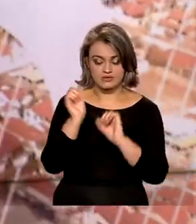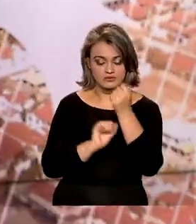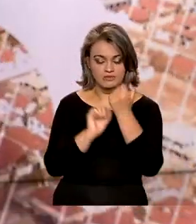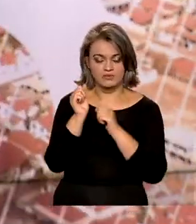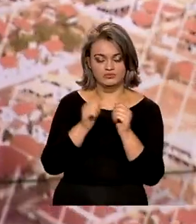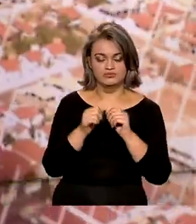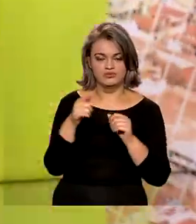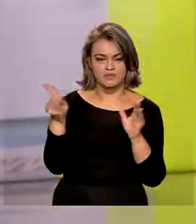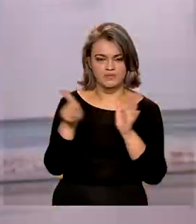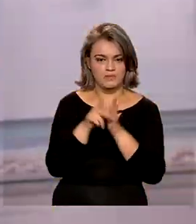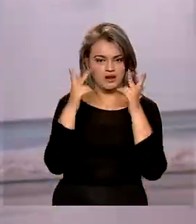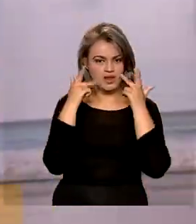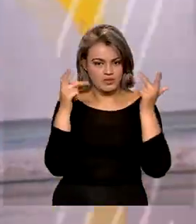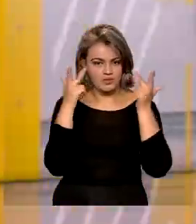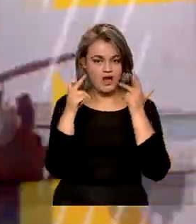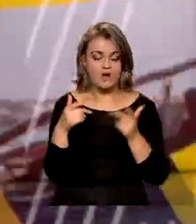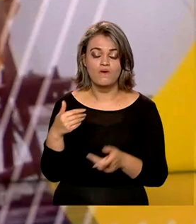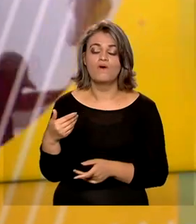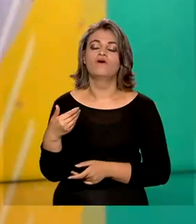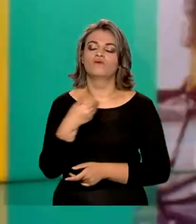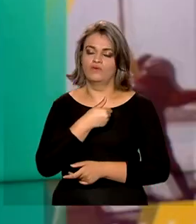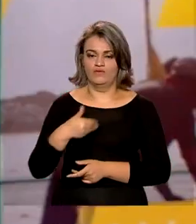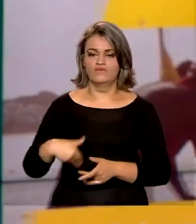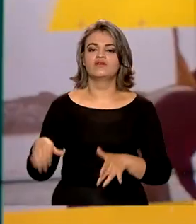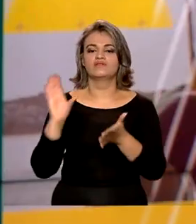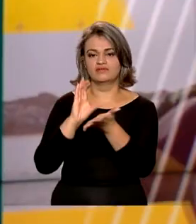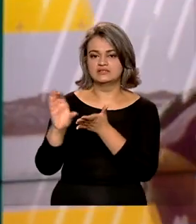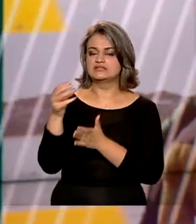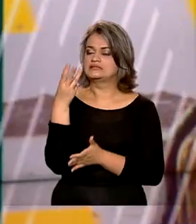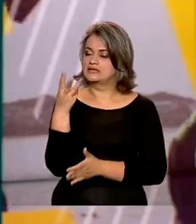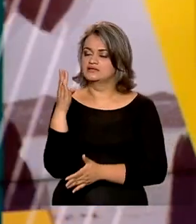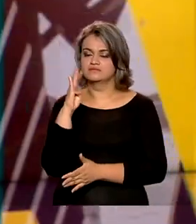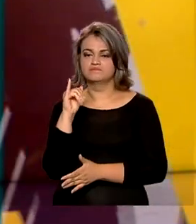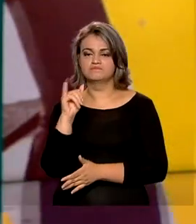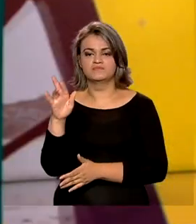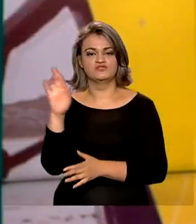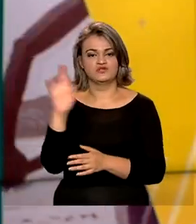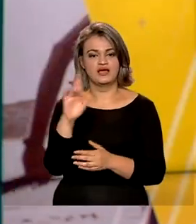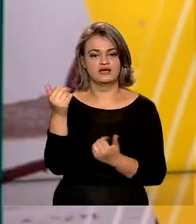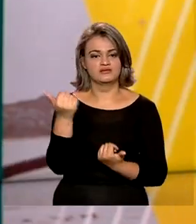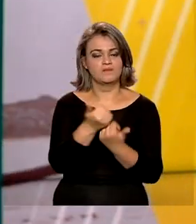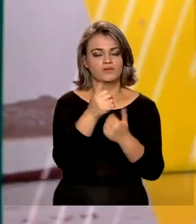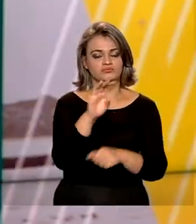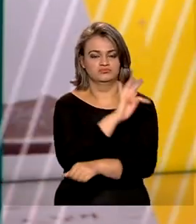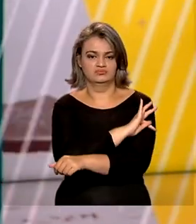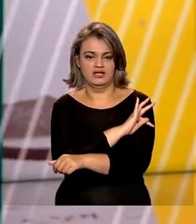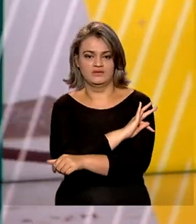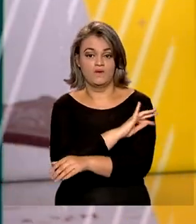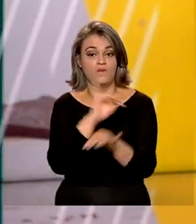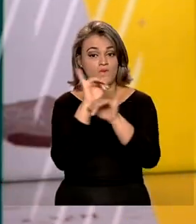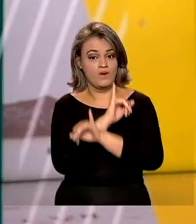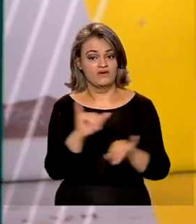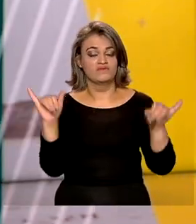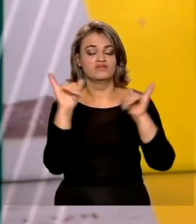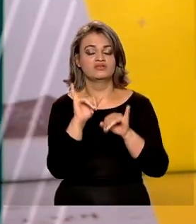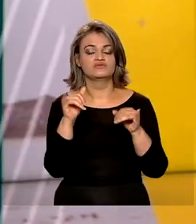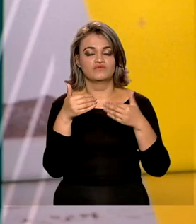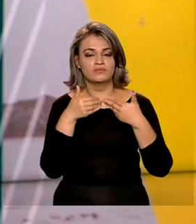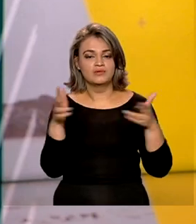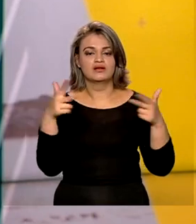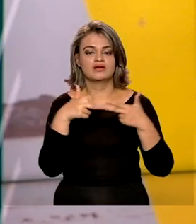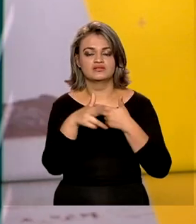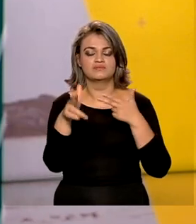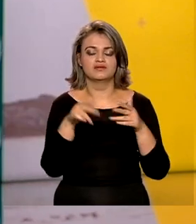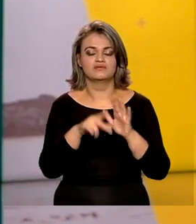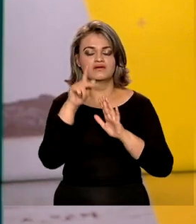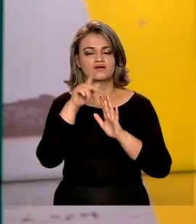cresça ainda mais, o governo vai investir 3 bilhões de reais em assistência técnica. O anúncio foi feito durante o lançamento da